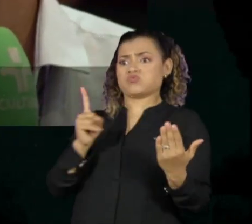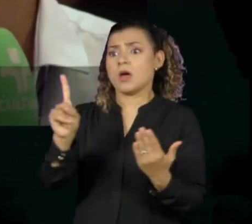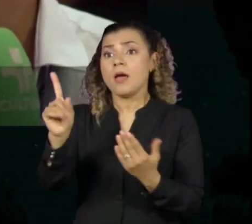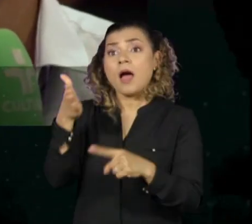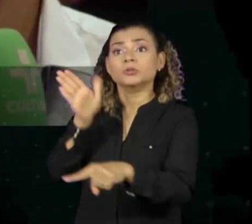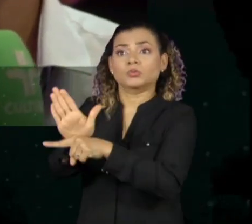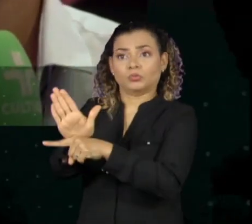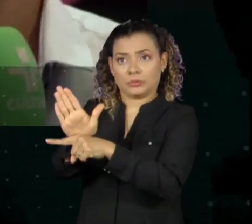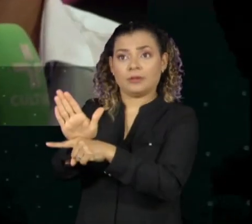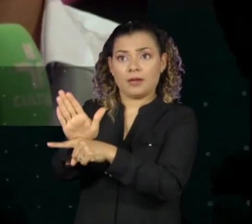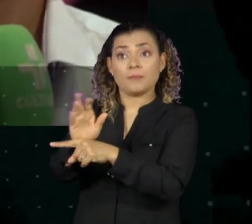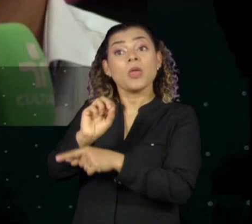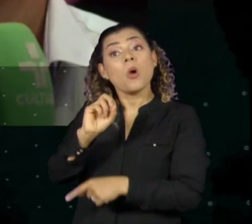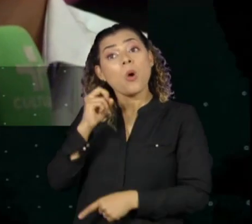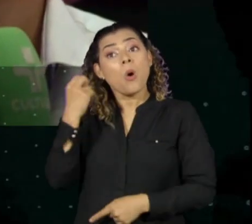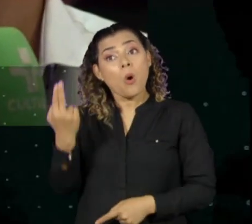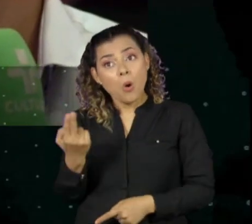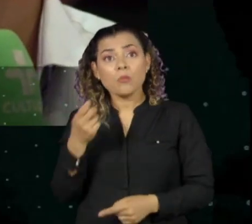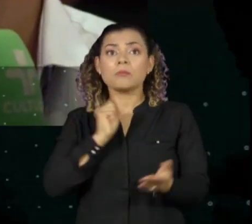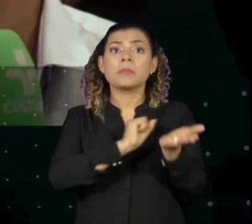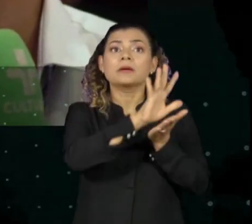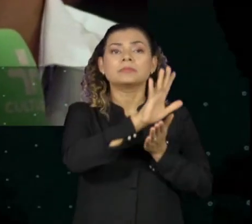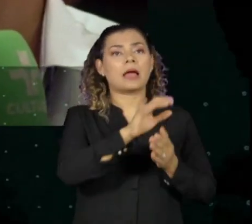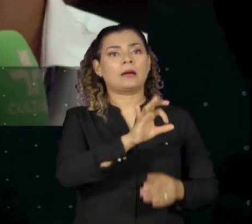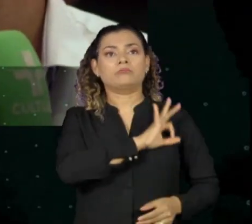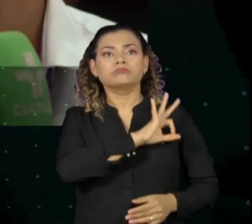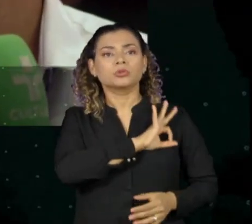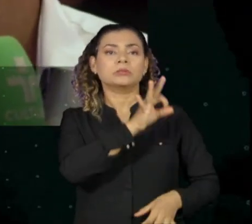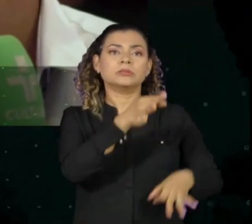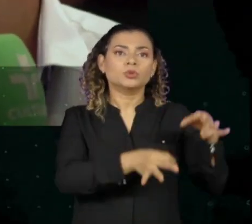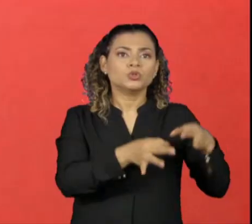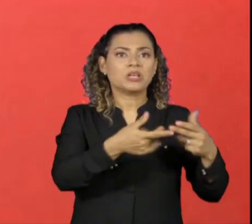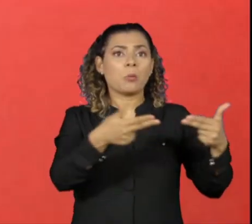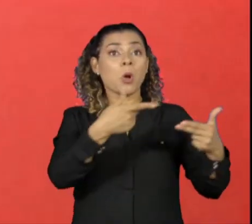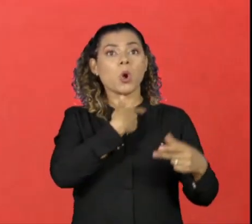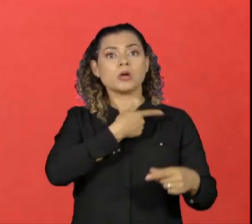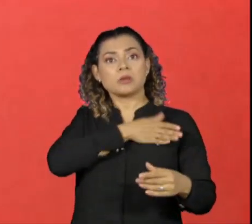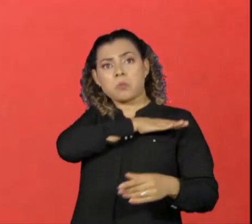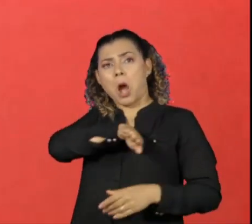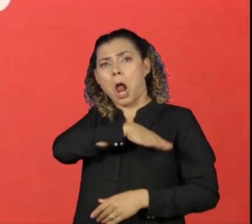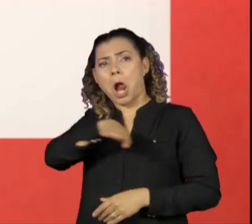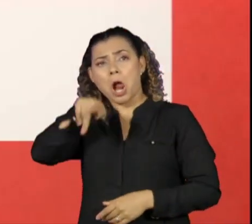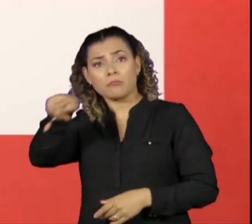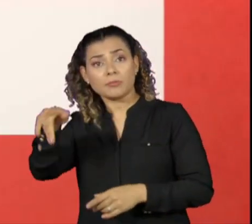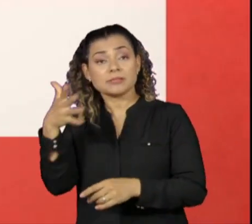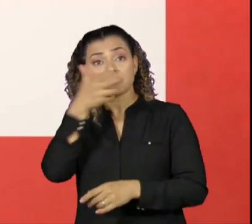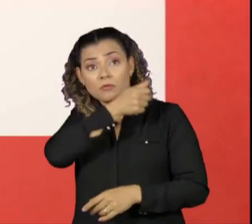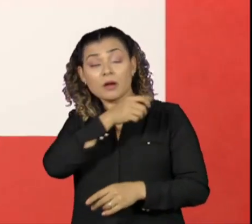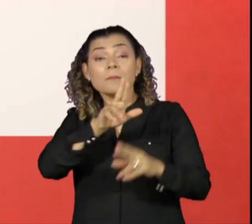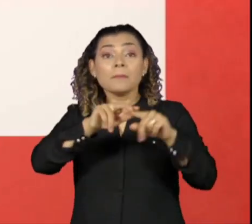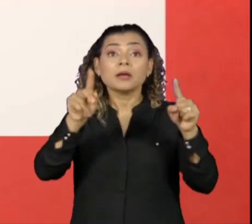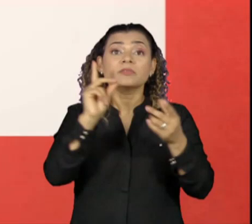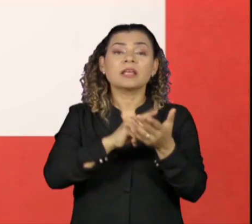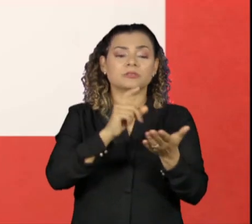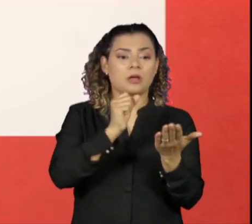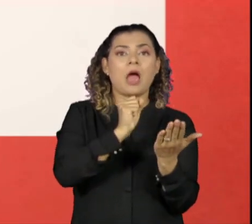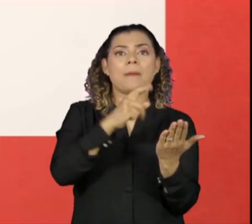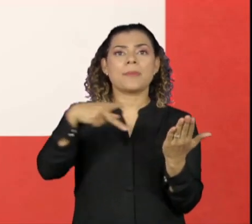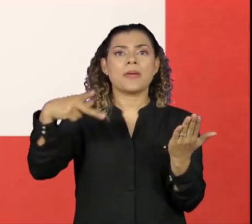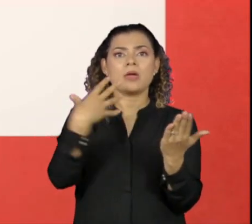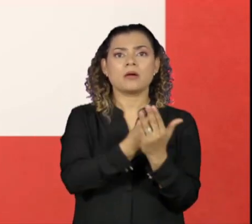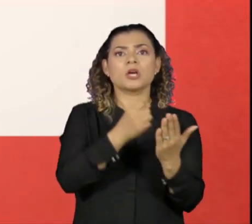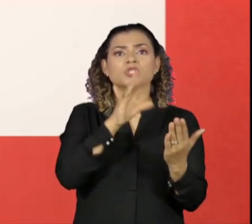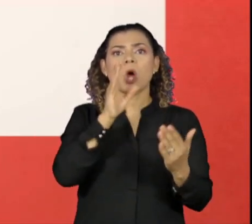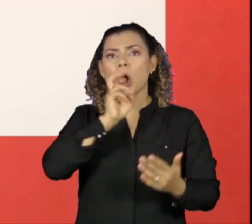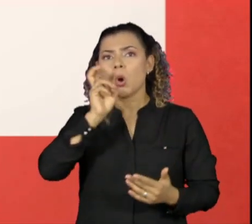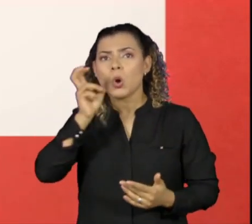prestar o socorro ou ir mandar uma autoridade de justiça até ela. E o Todas por Uma também não é só um aplicativo de mandar pedido de